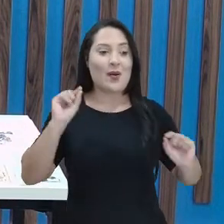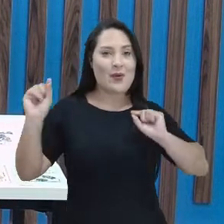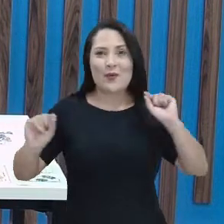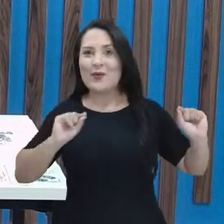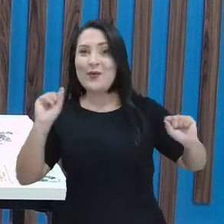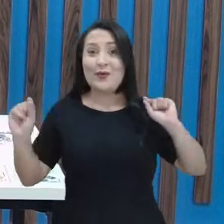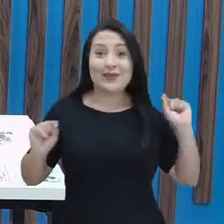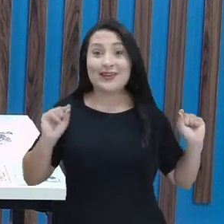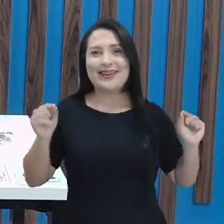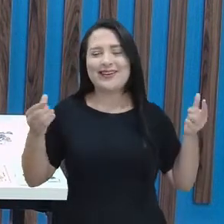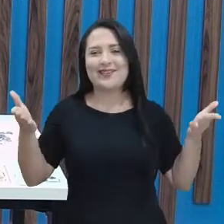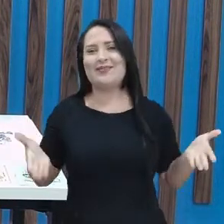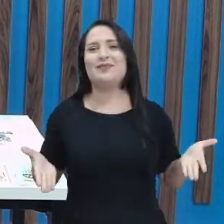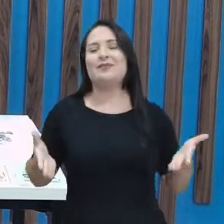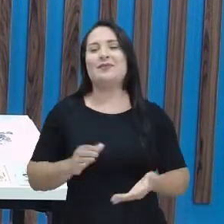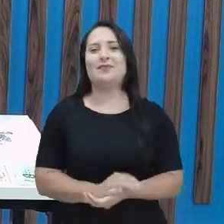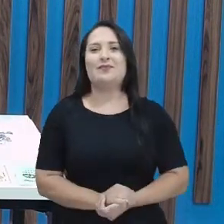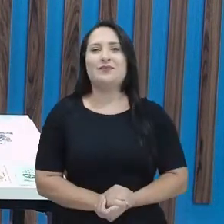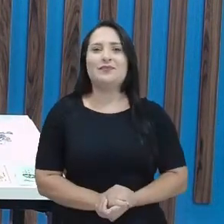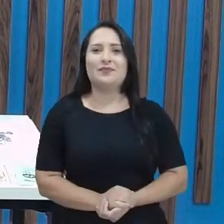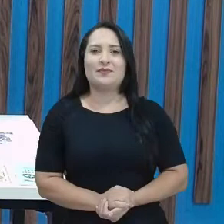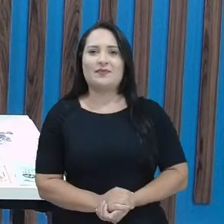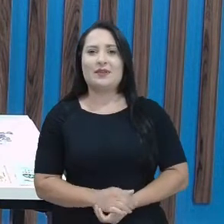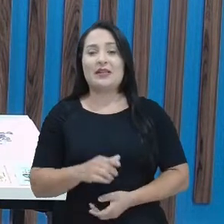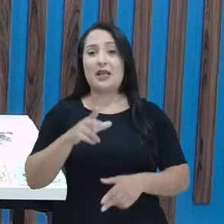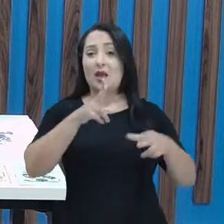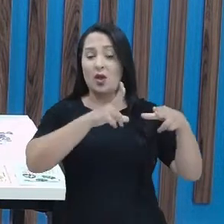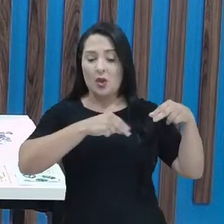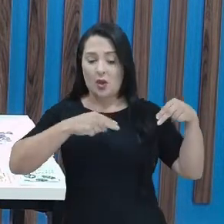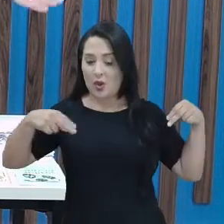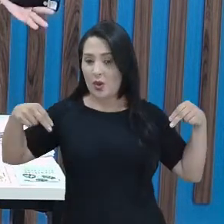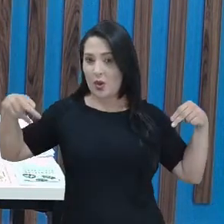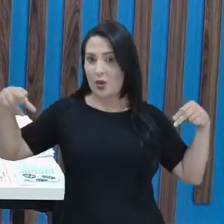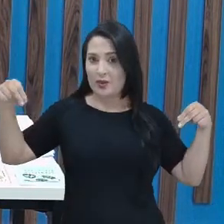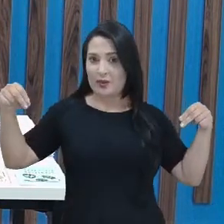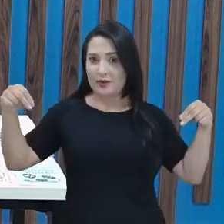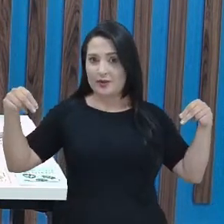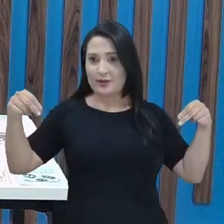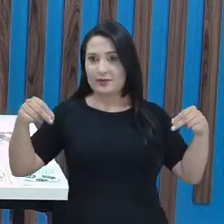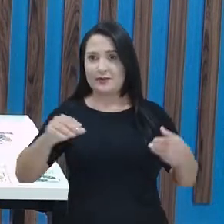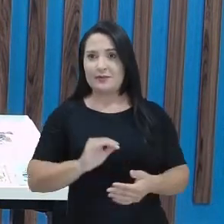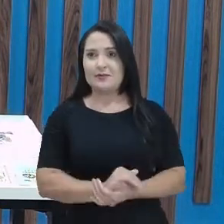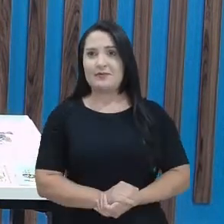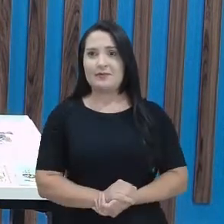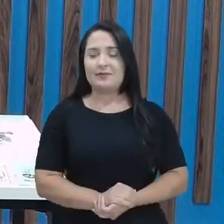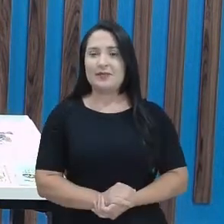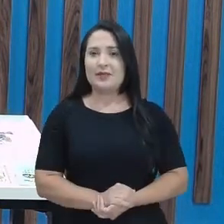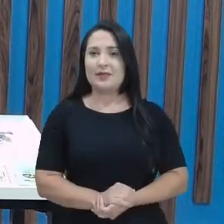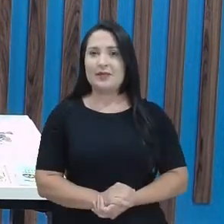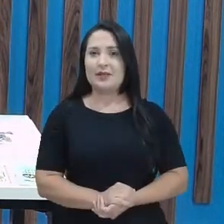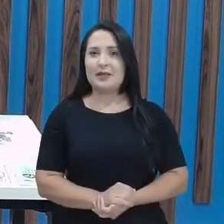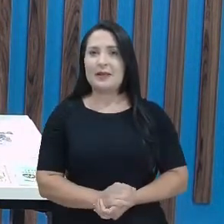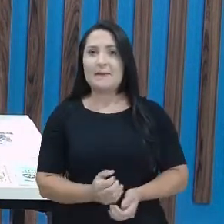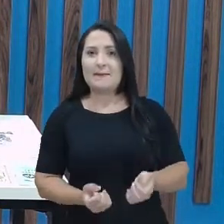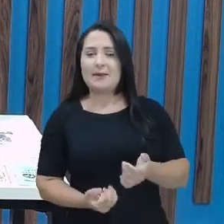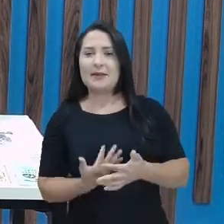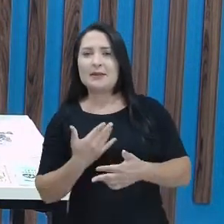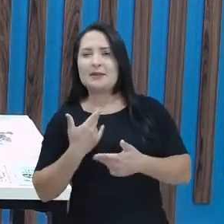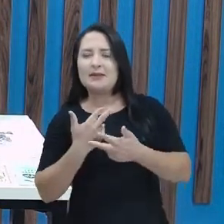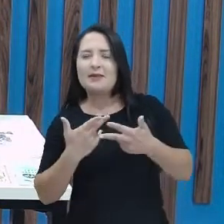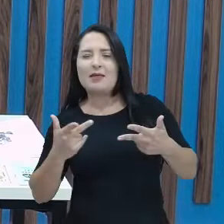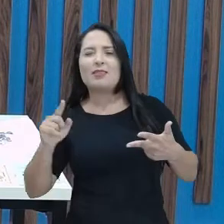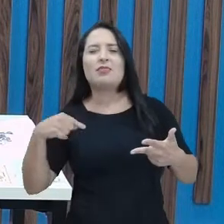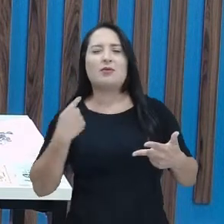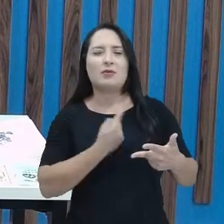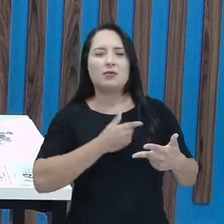aqui, hein? Hoje iremos falar sobre cordel, repente e embolada, tá? É uma revisão! Já